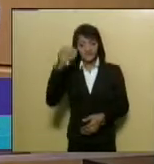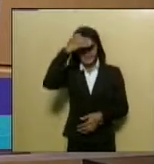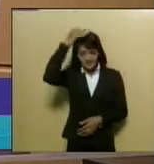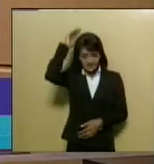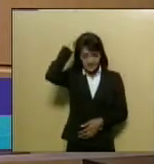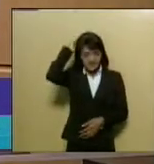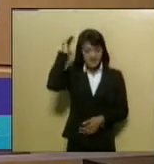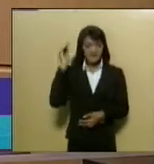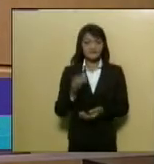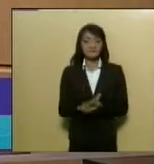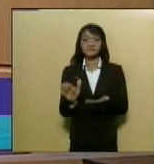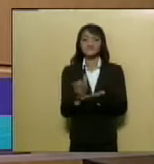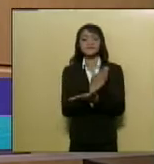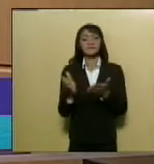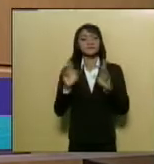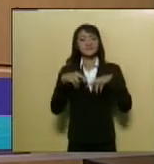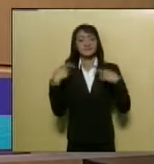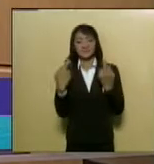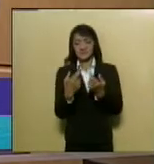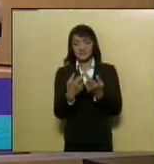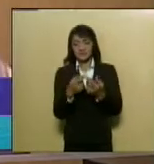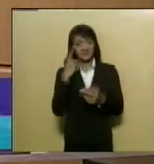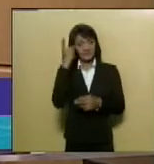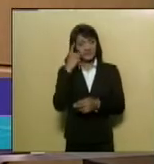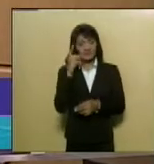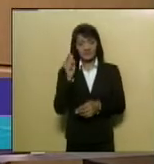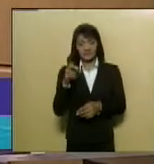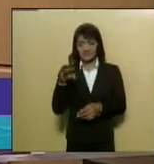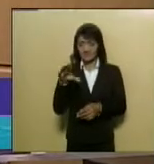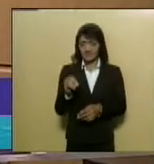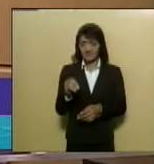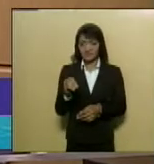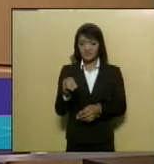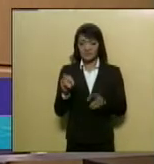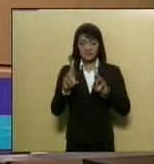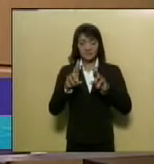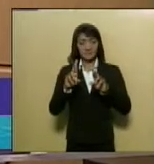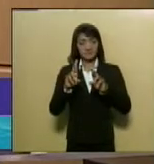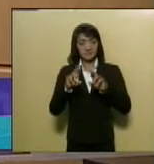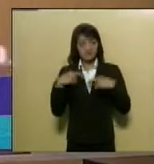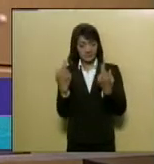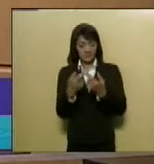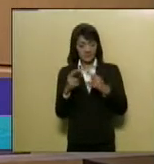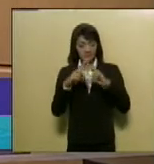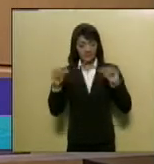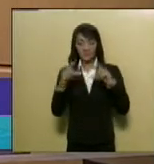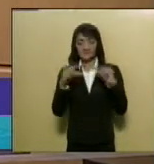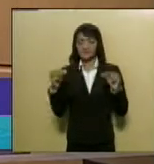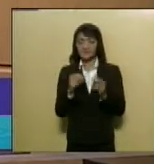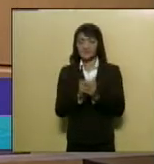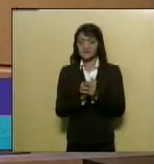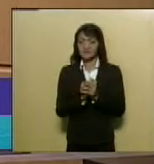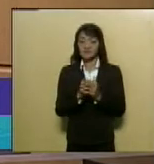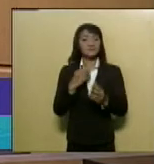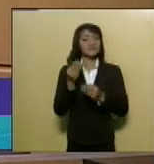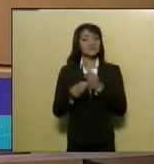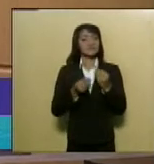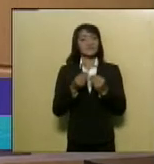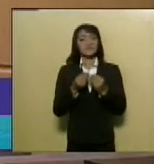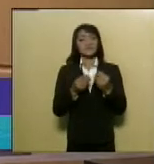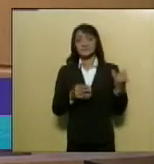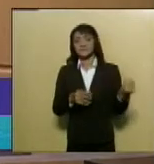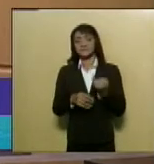algumas reuniões, deputado Antônio, estão sendo realizadas em Brasília no encaminhamento de situações que são